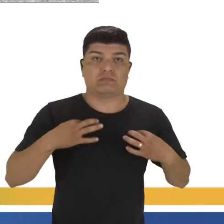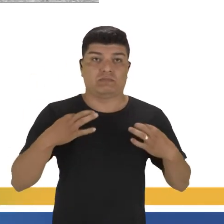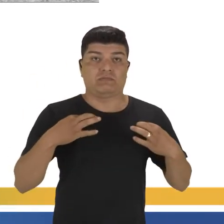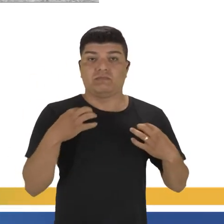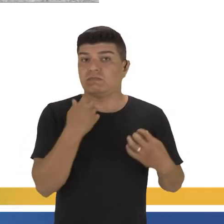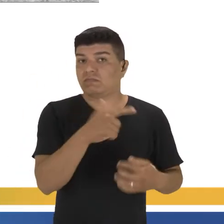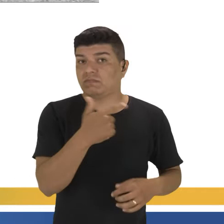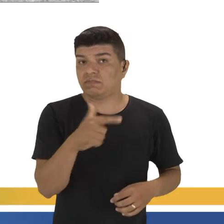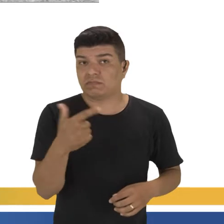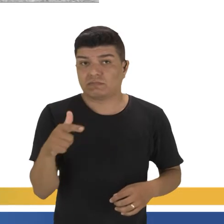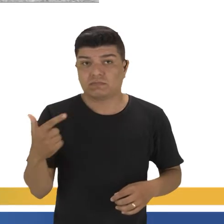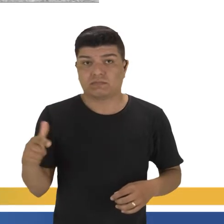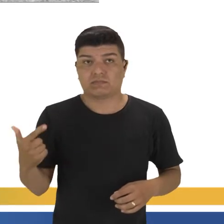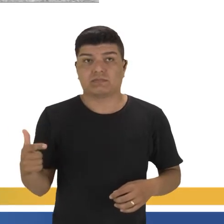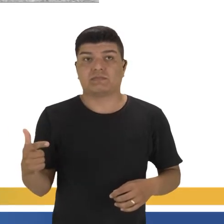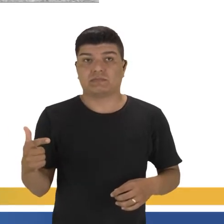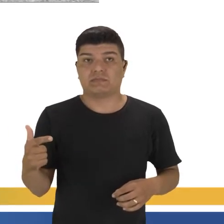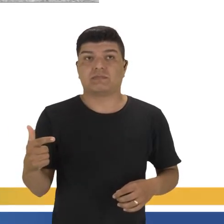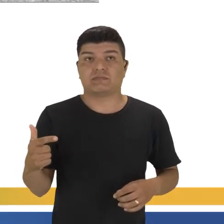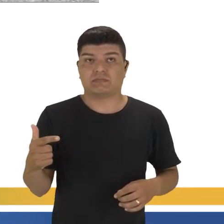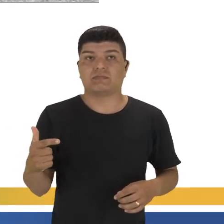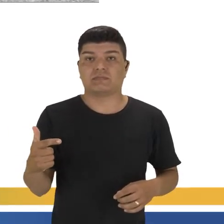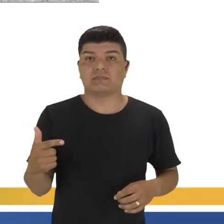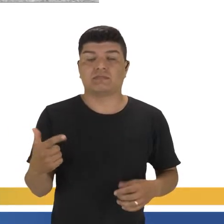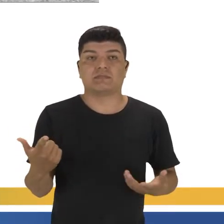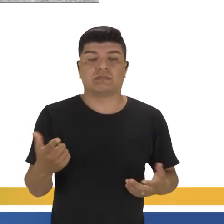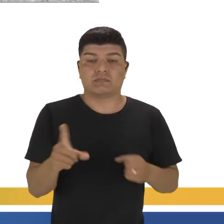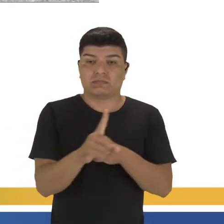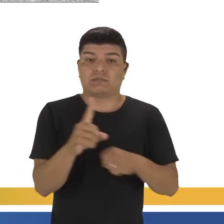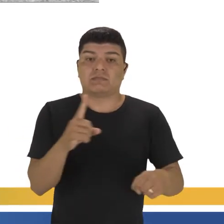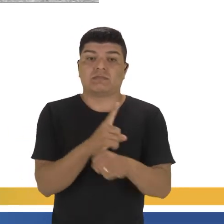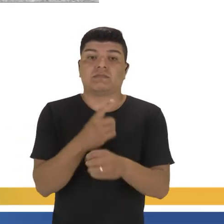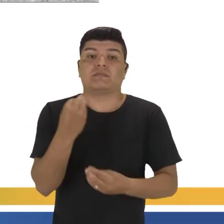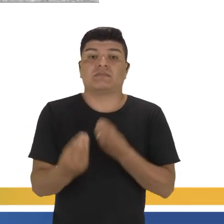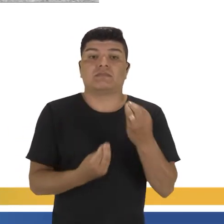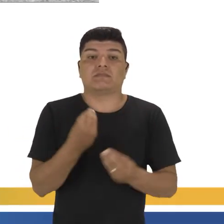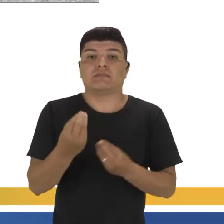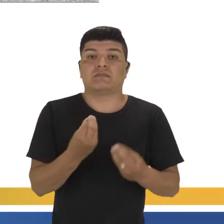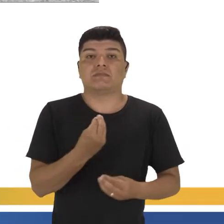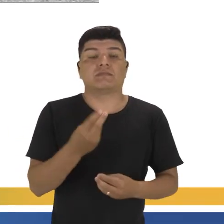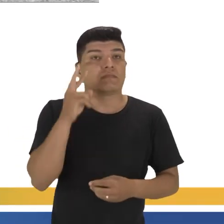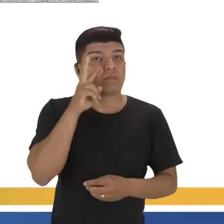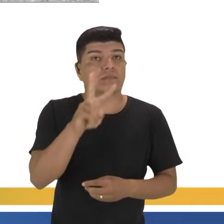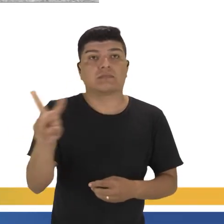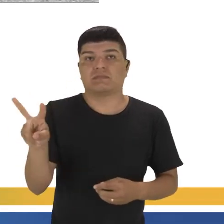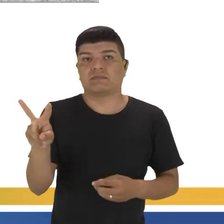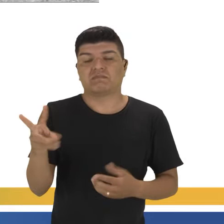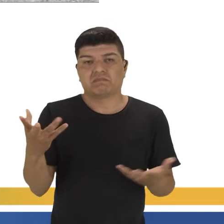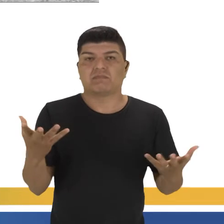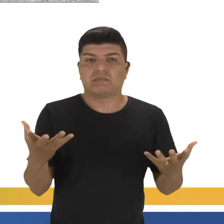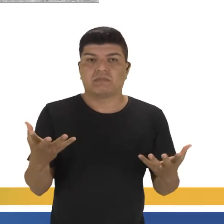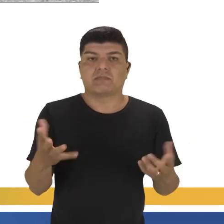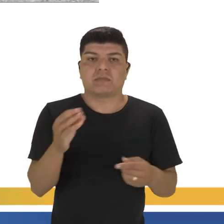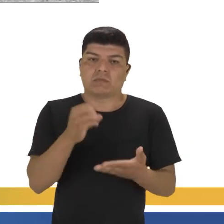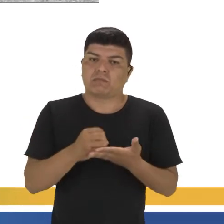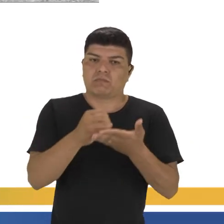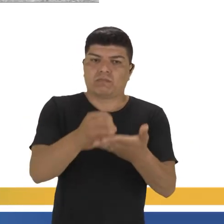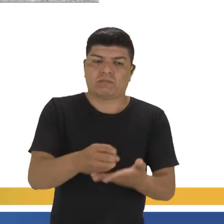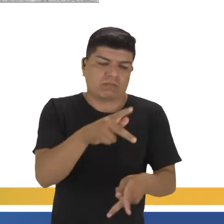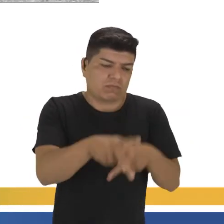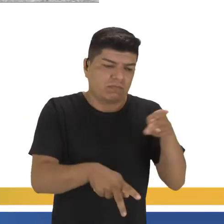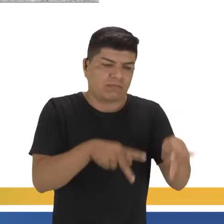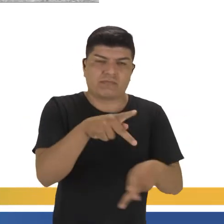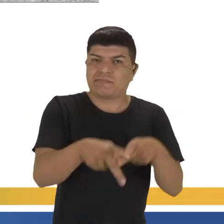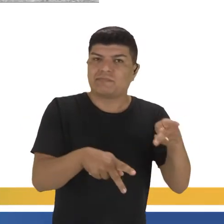fardamento para usar em batalha. Imagine a sociedade como estava vendo isso. Estava vendo com maus olhos. O apoio